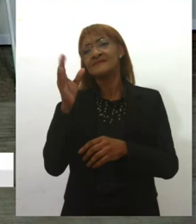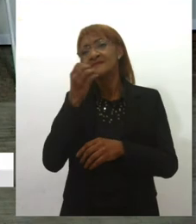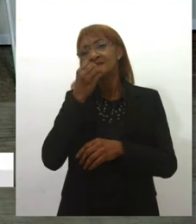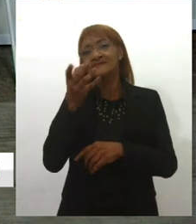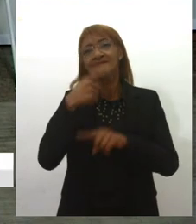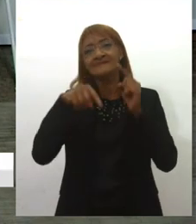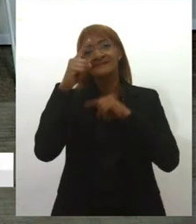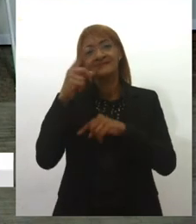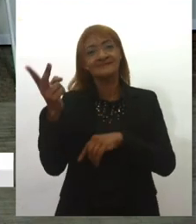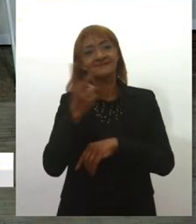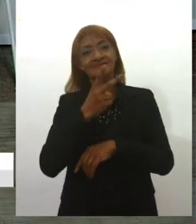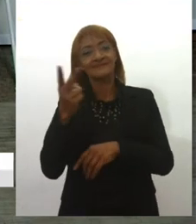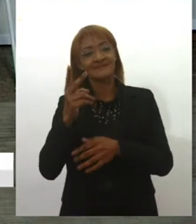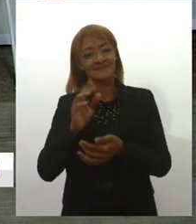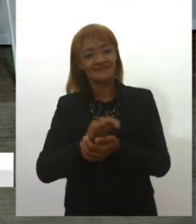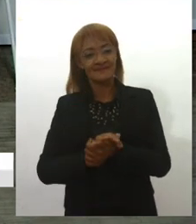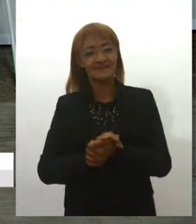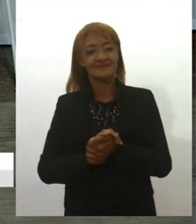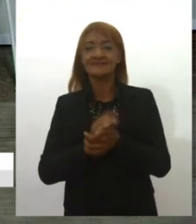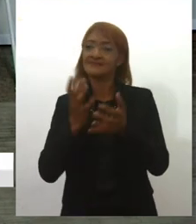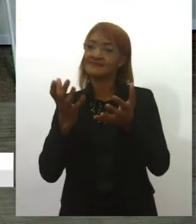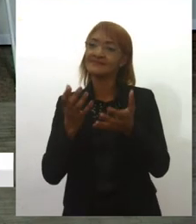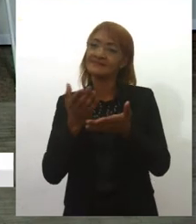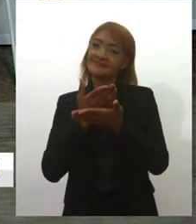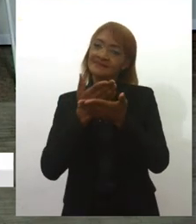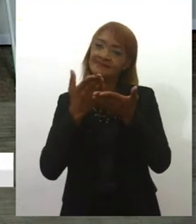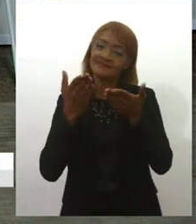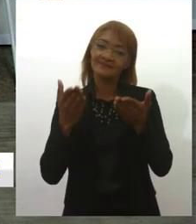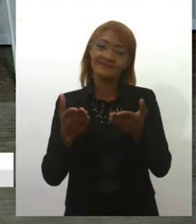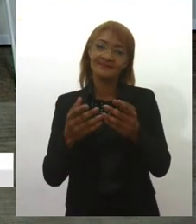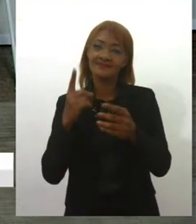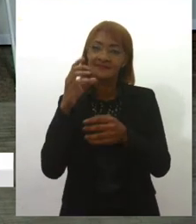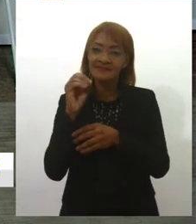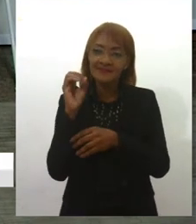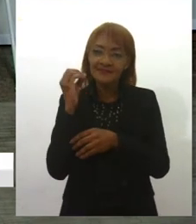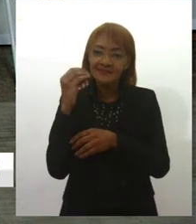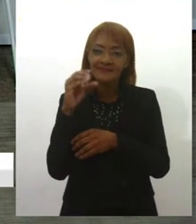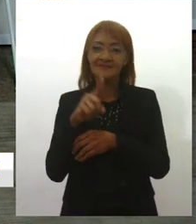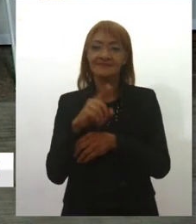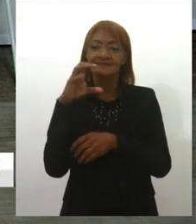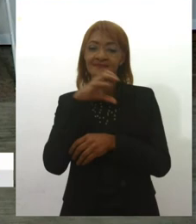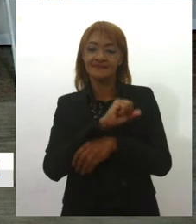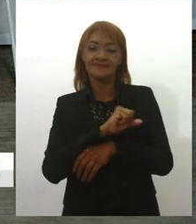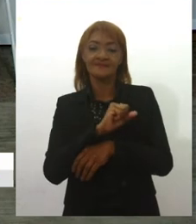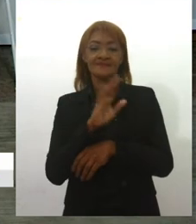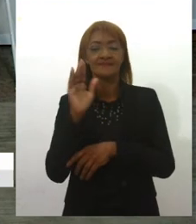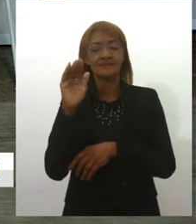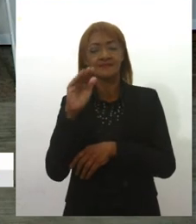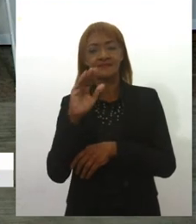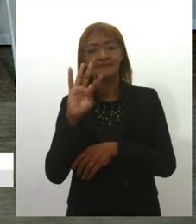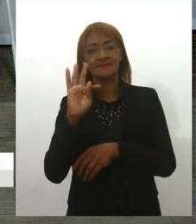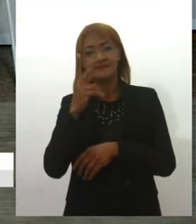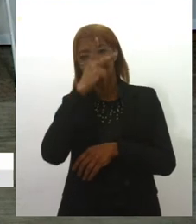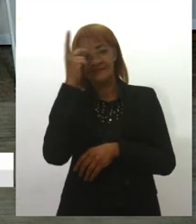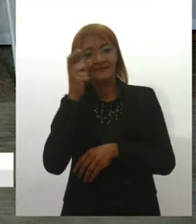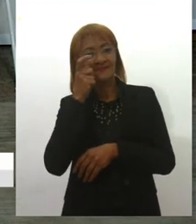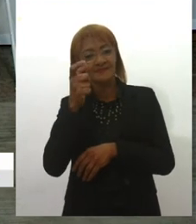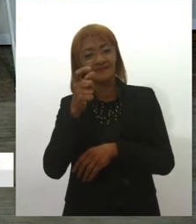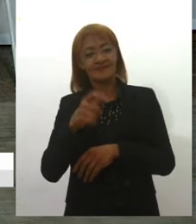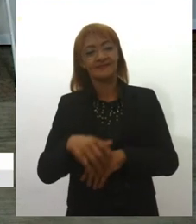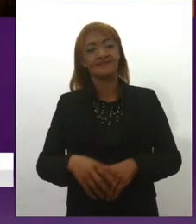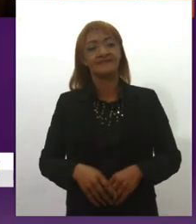as duas, tá? Queria que vocês aí, em 10 segundinhos, se despedissem dos nossos telespectadores e telespectadoras.